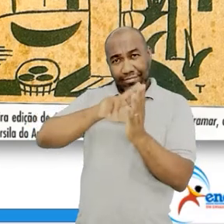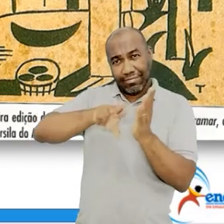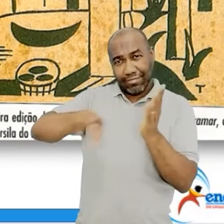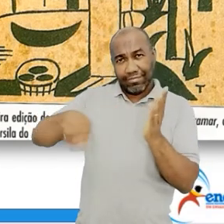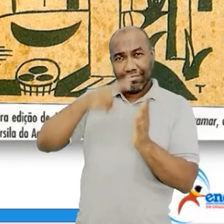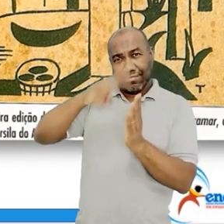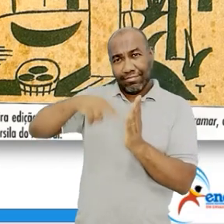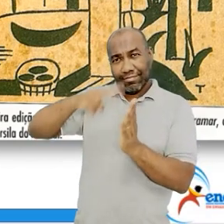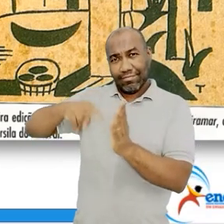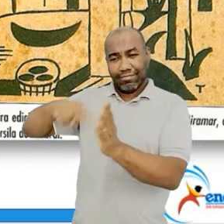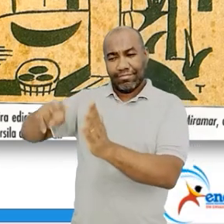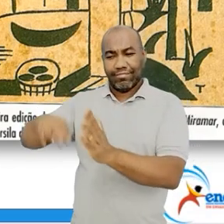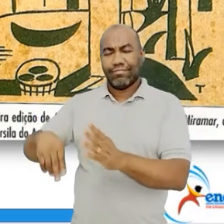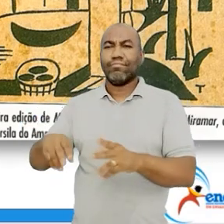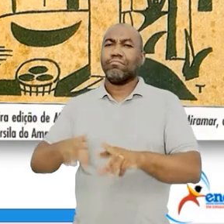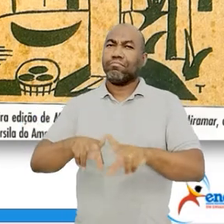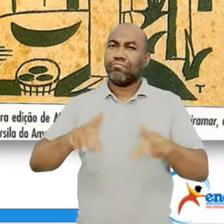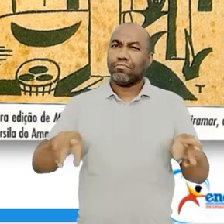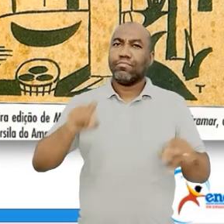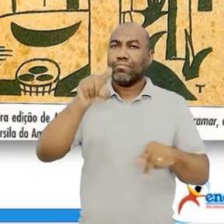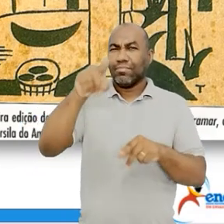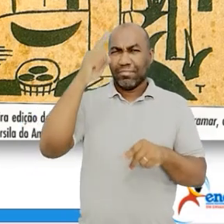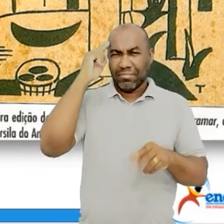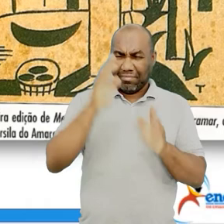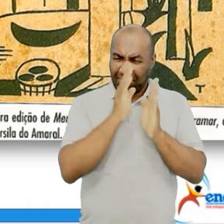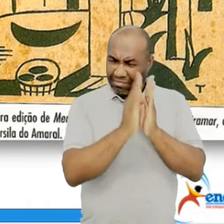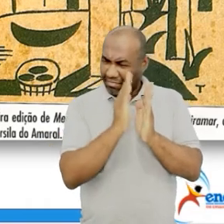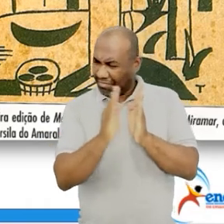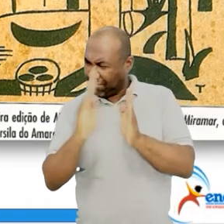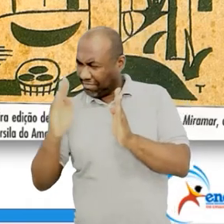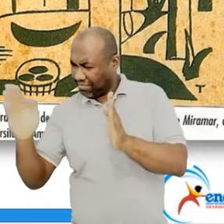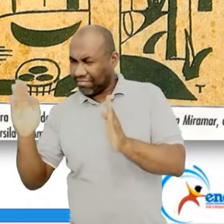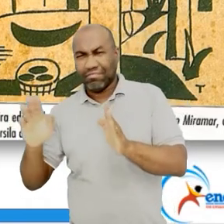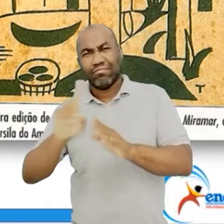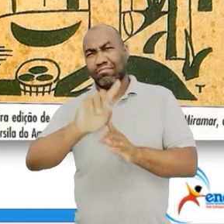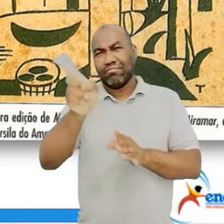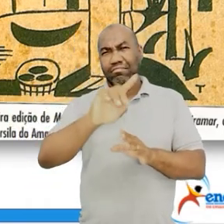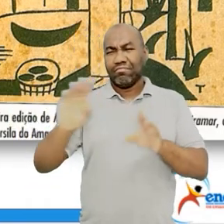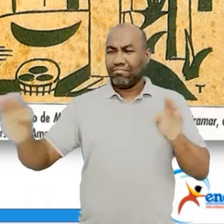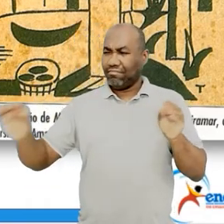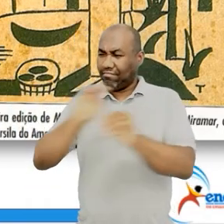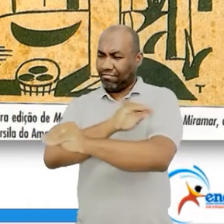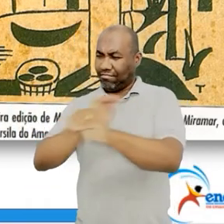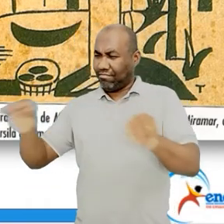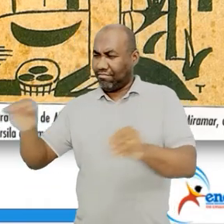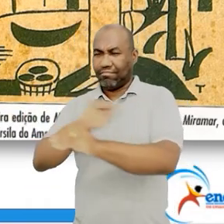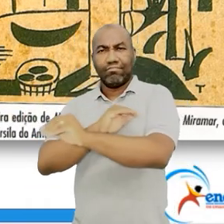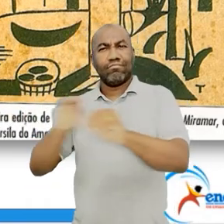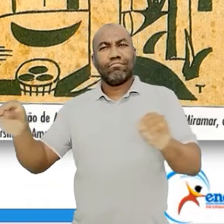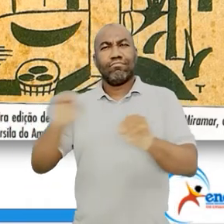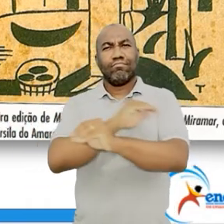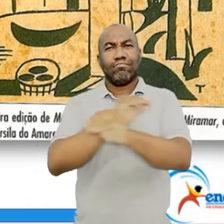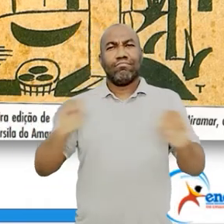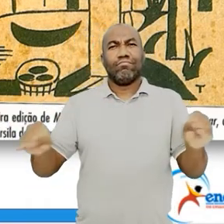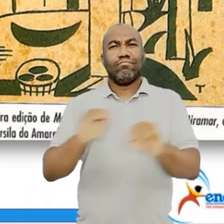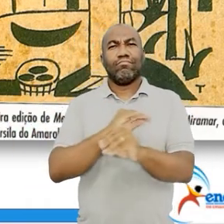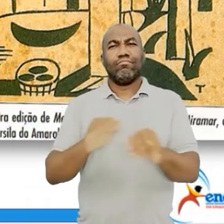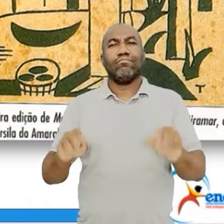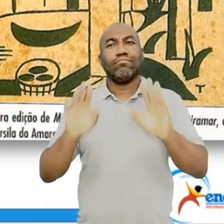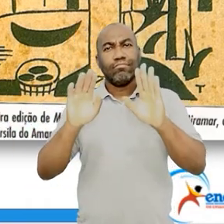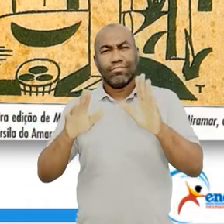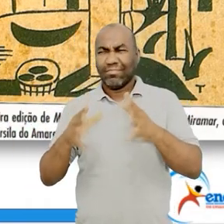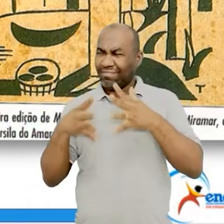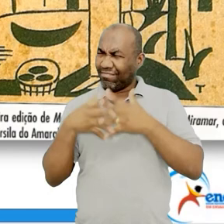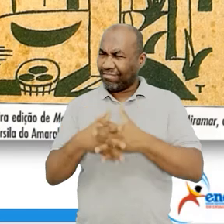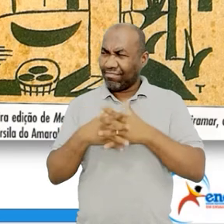pode ler fora de ordem, tá? Então, não precisa ler o capítulo 1, 2, 3, você pode começar em qualquer ordem. Então, é uma leitura bem confusa,